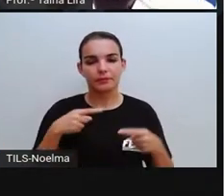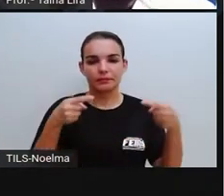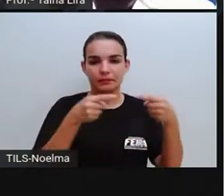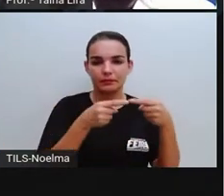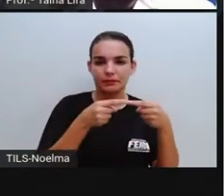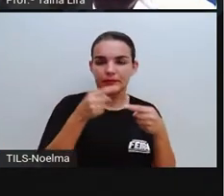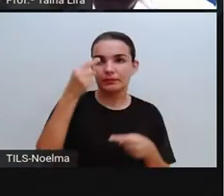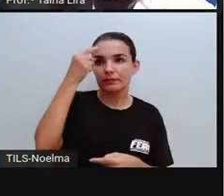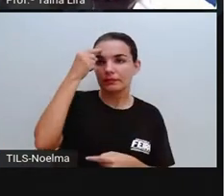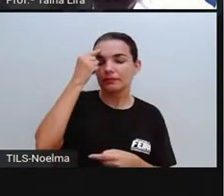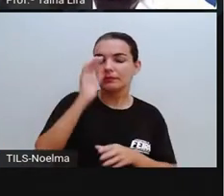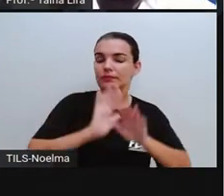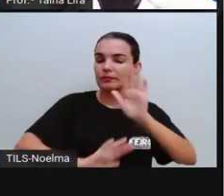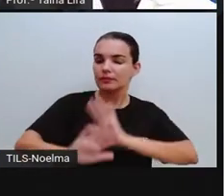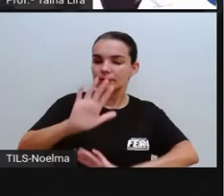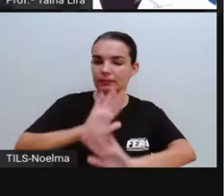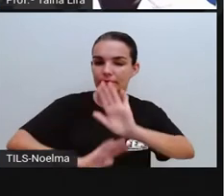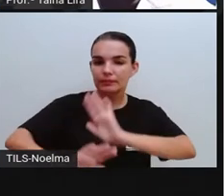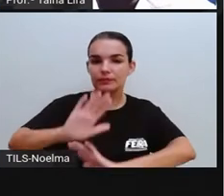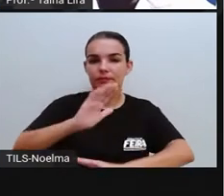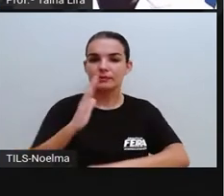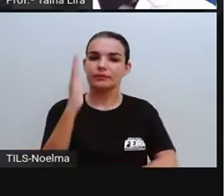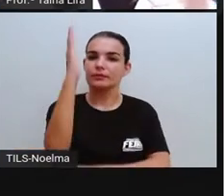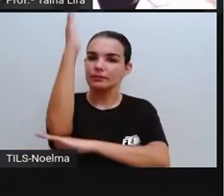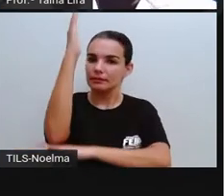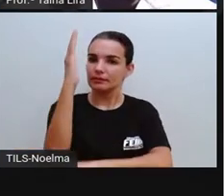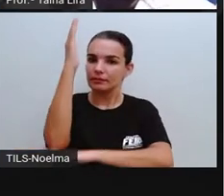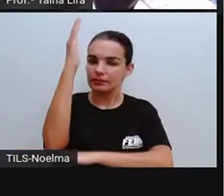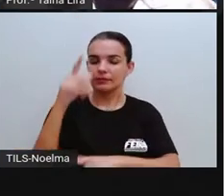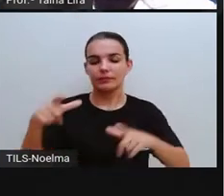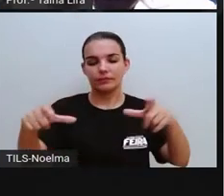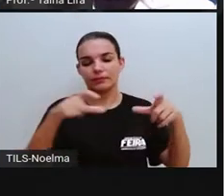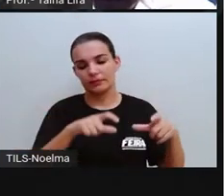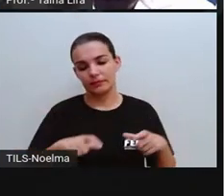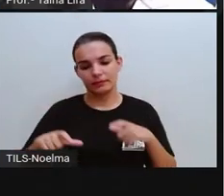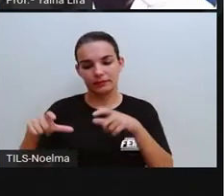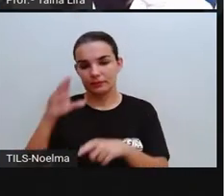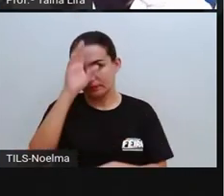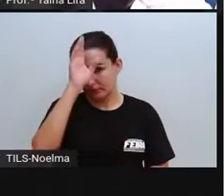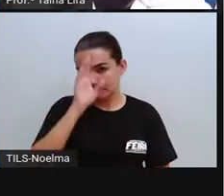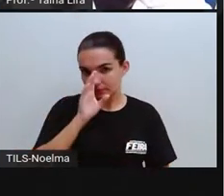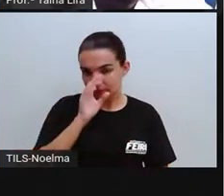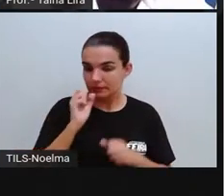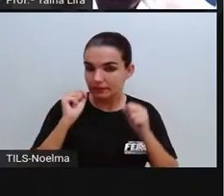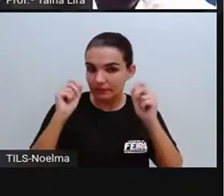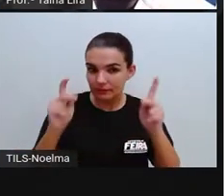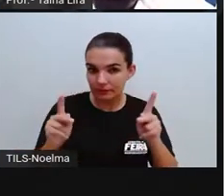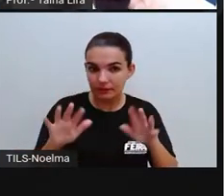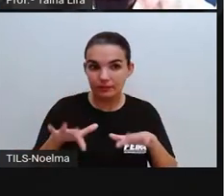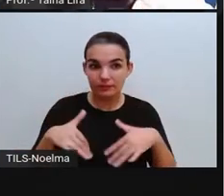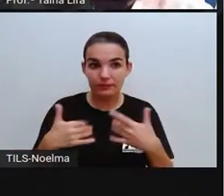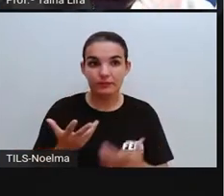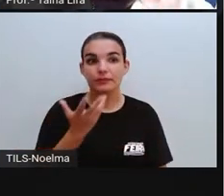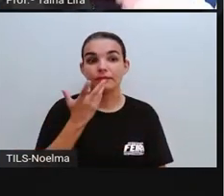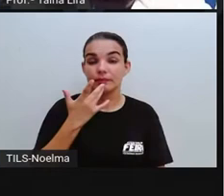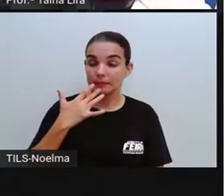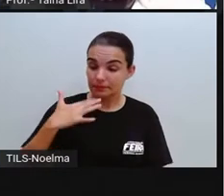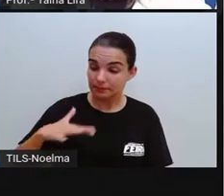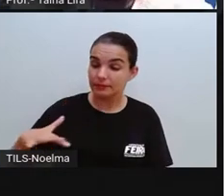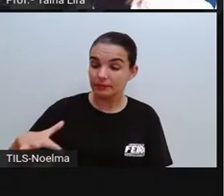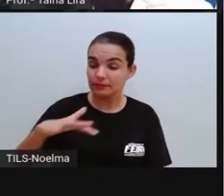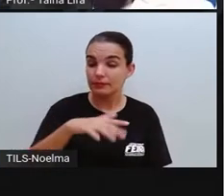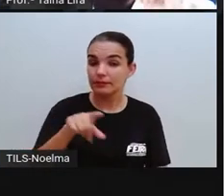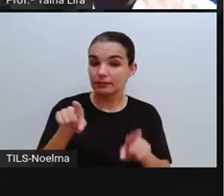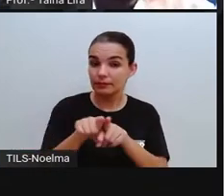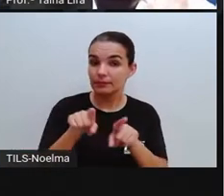para preservar aí esse espaço que é um espaço público, certo? Então, criança também consegue